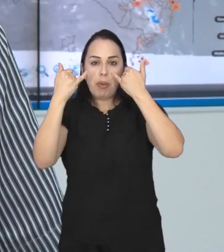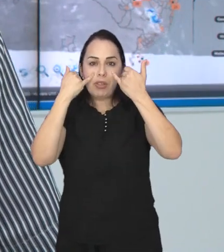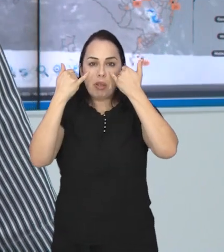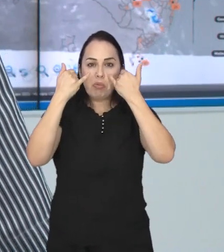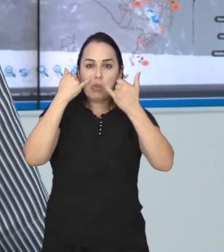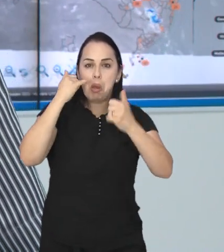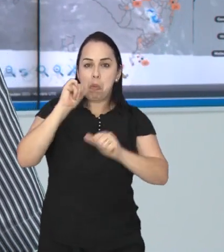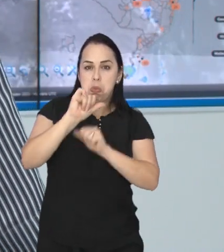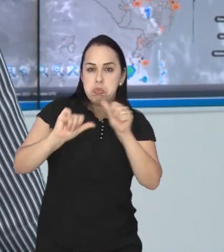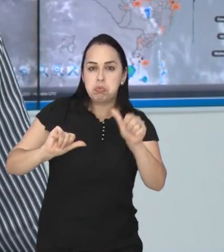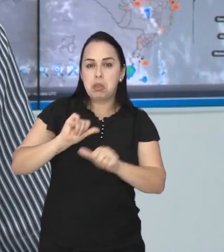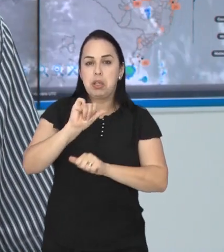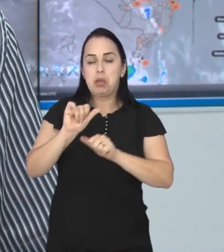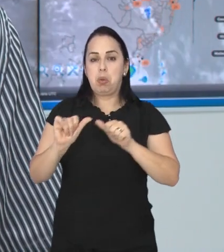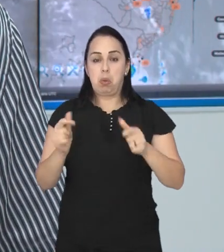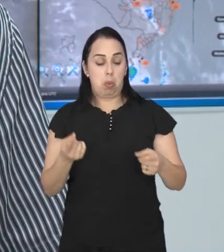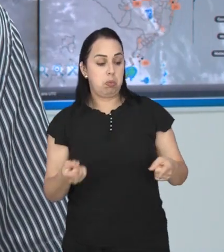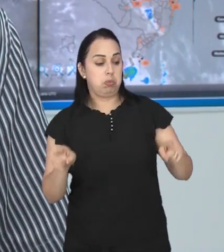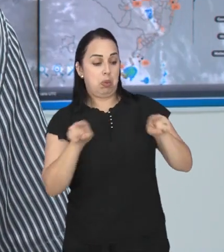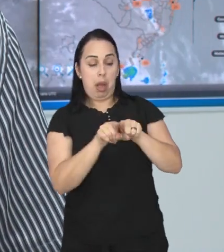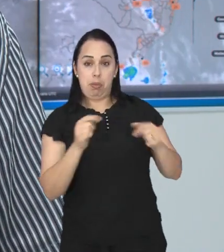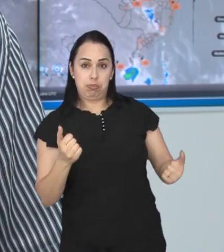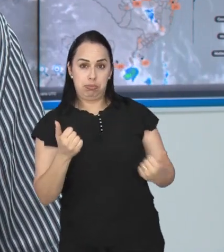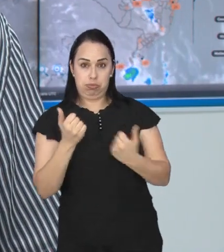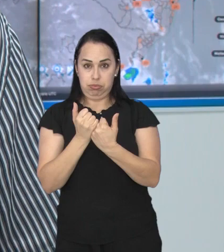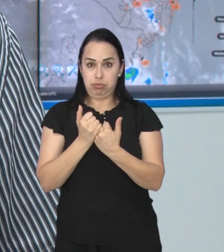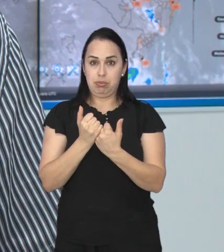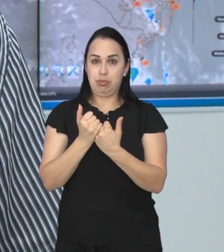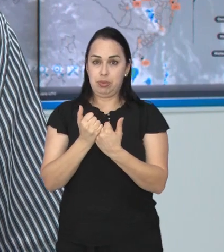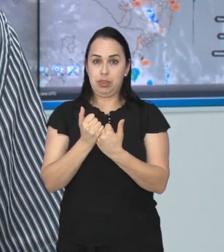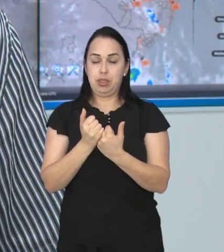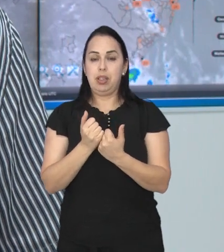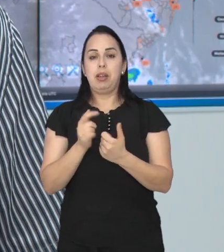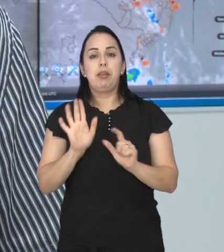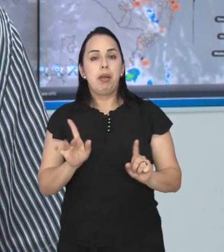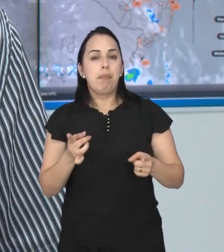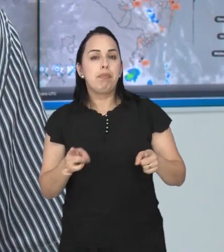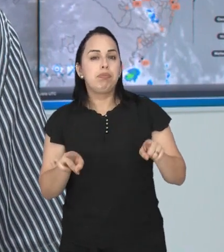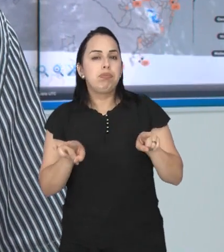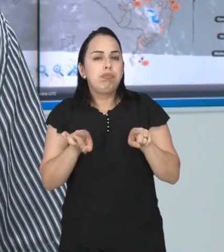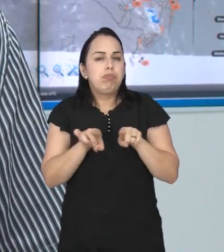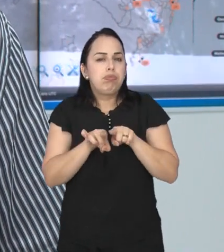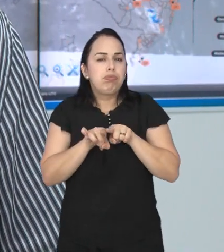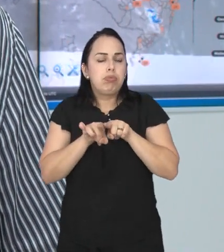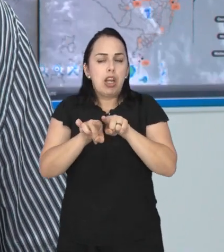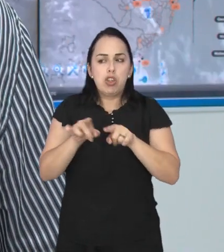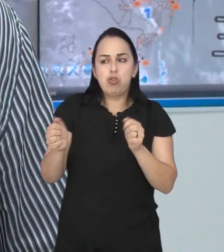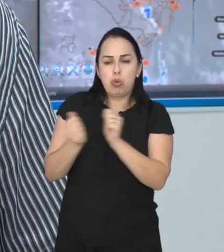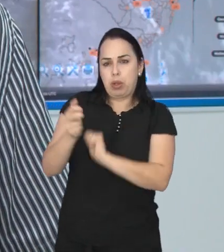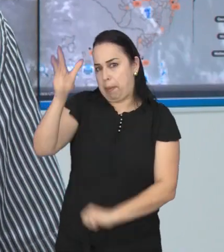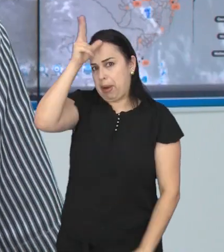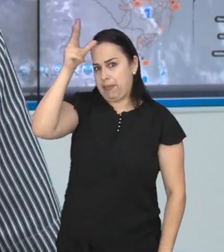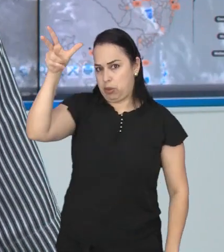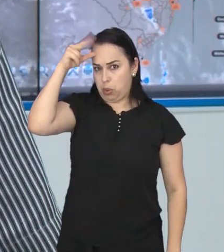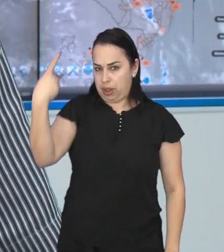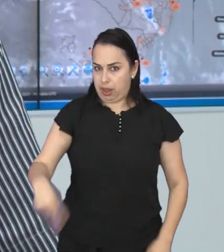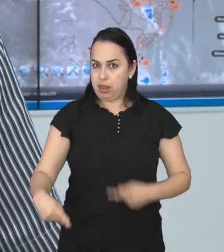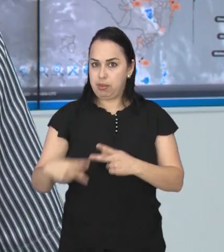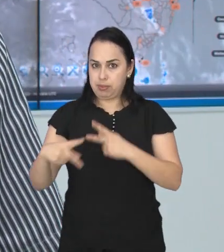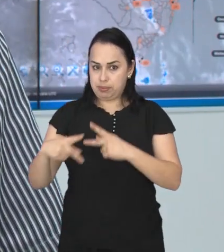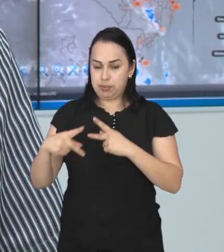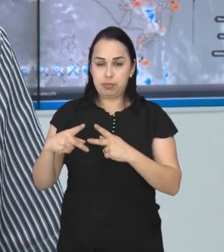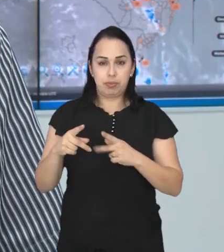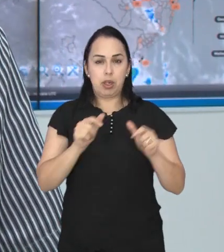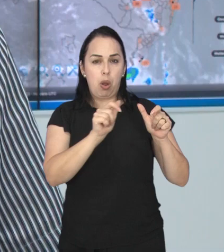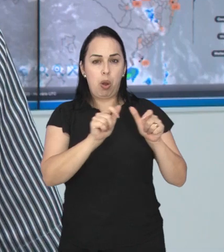desses mapas com o apoio do CEMADEM, através de um convênio, da estabilização de um convênio com a prefeitura municipal,